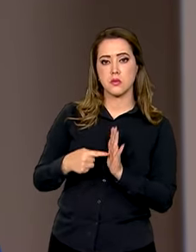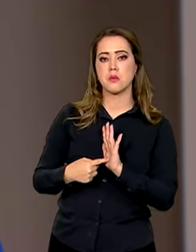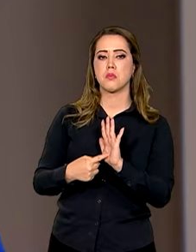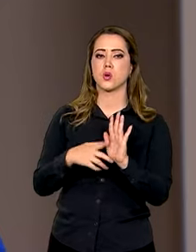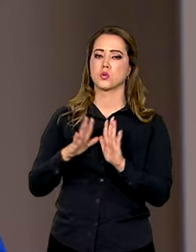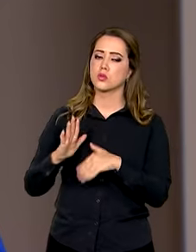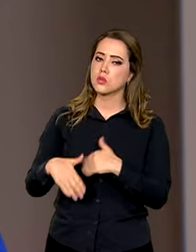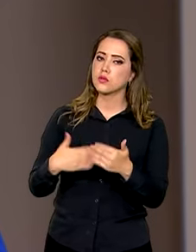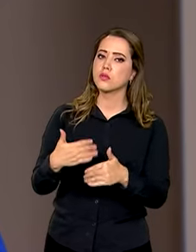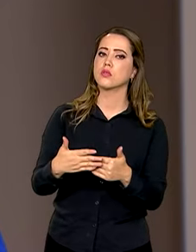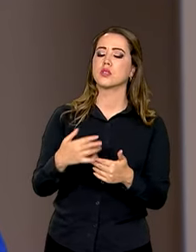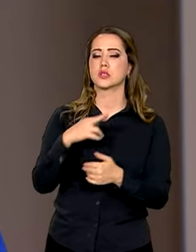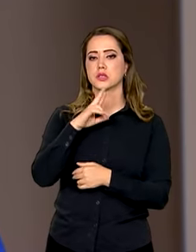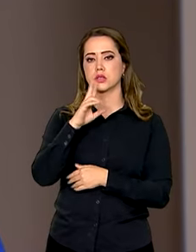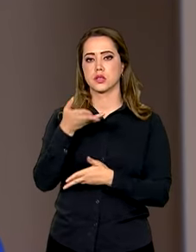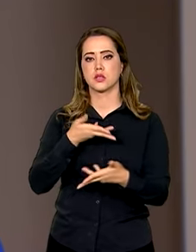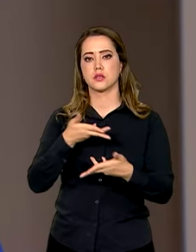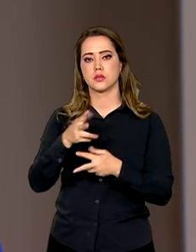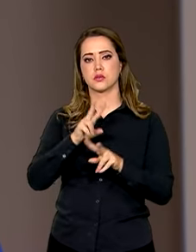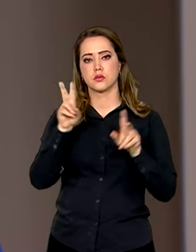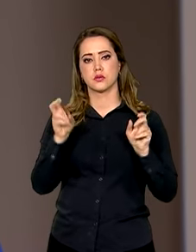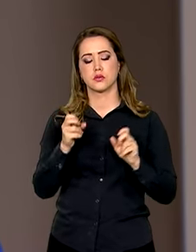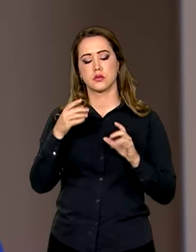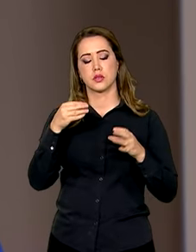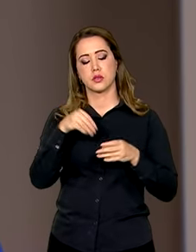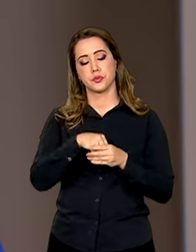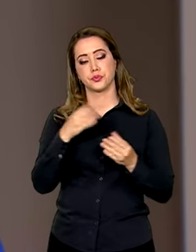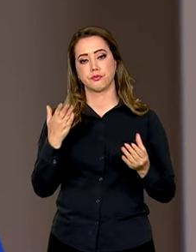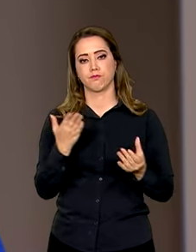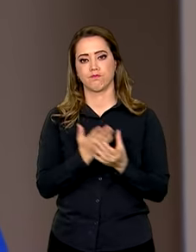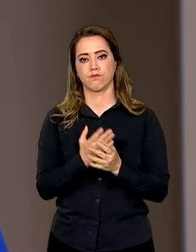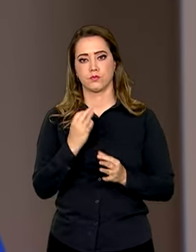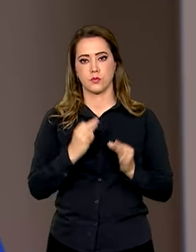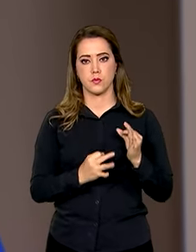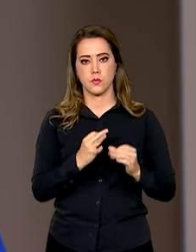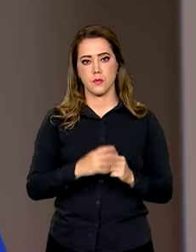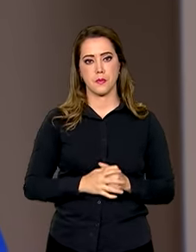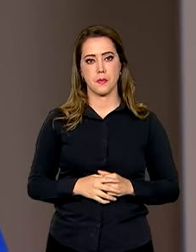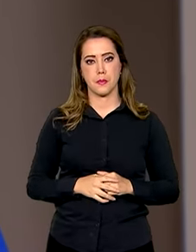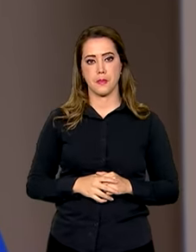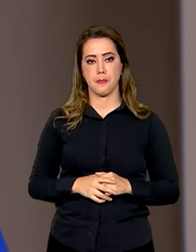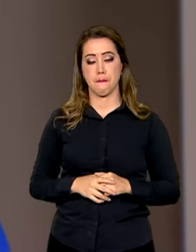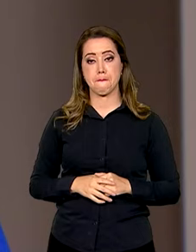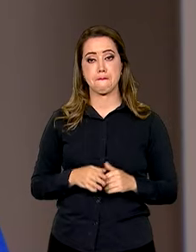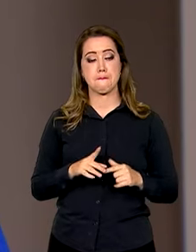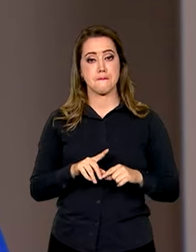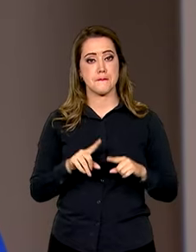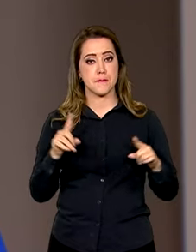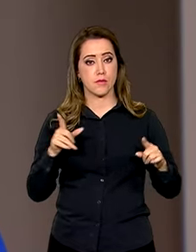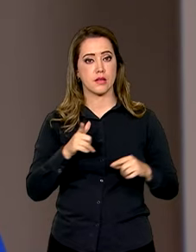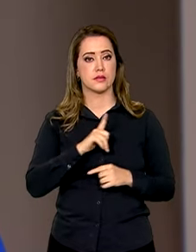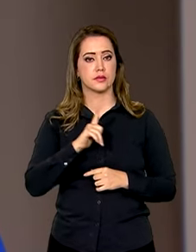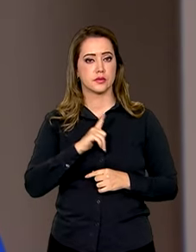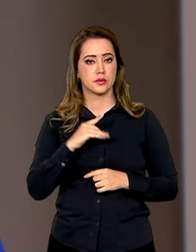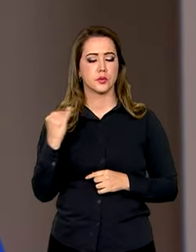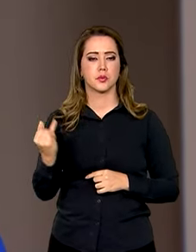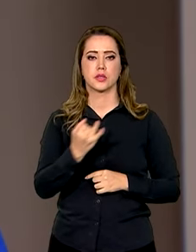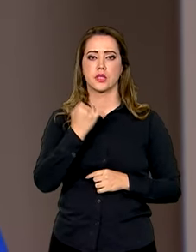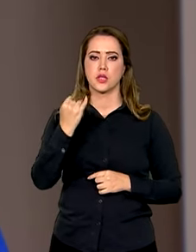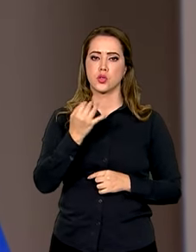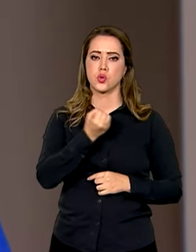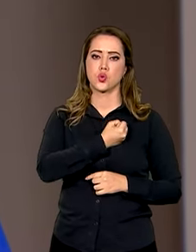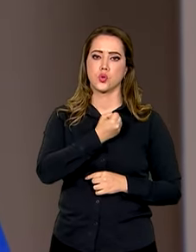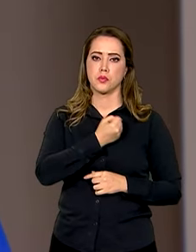indica um avanço no tratamento do tema no âmbito jurídico. Ainda assim, existe uma significativa